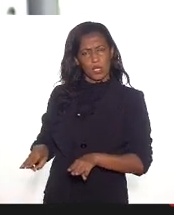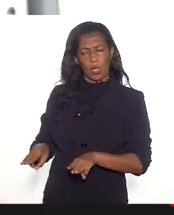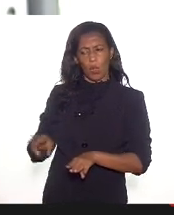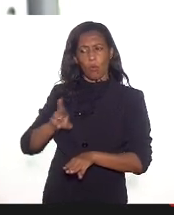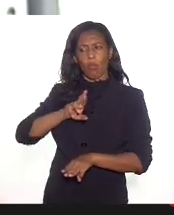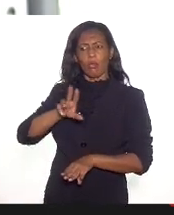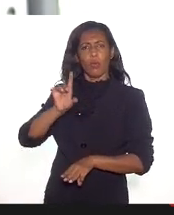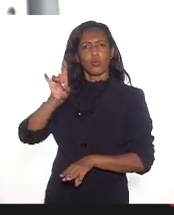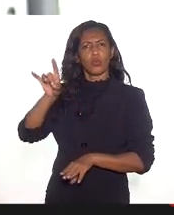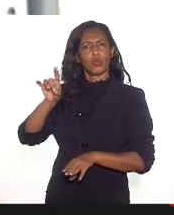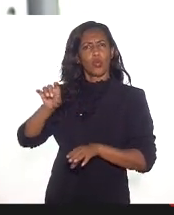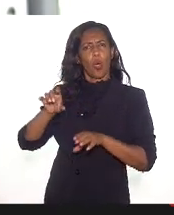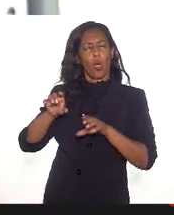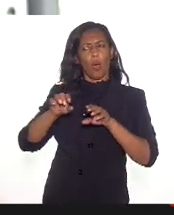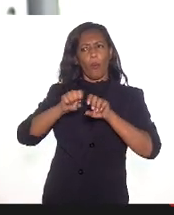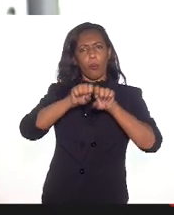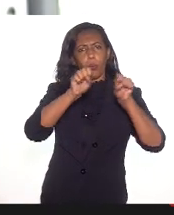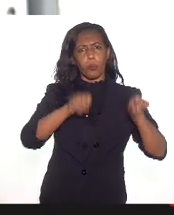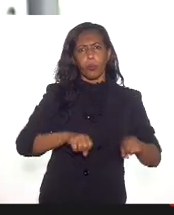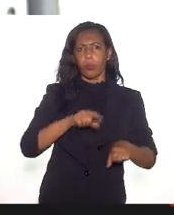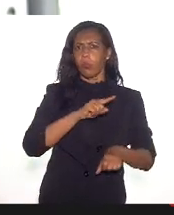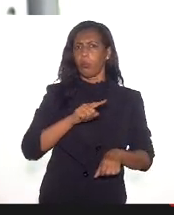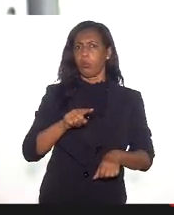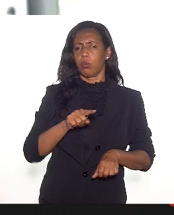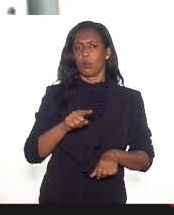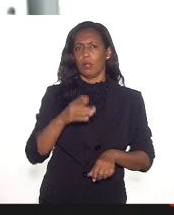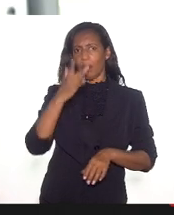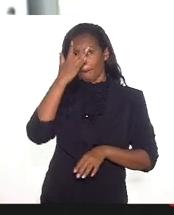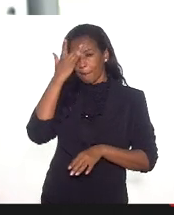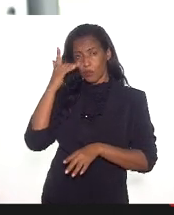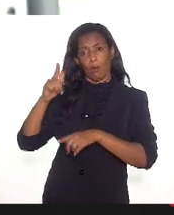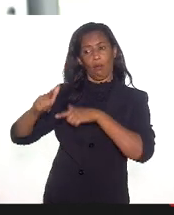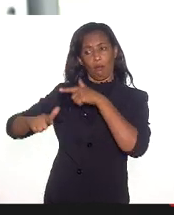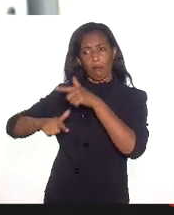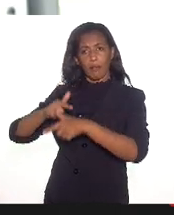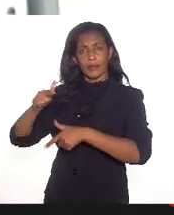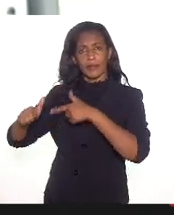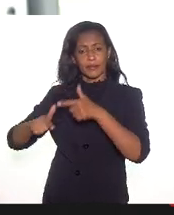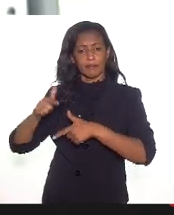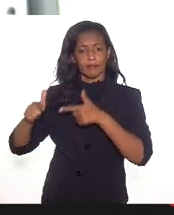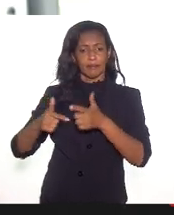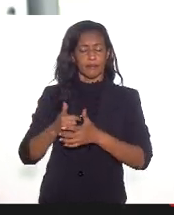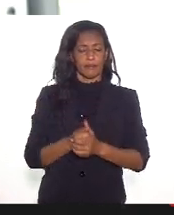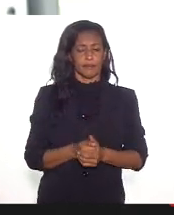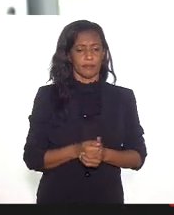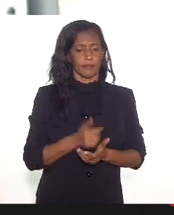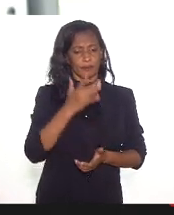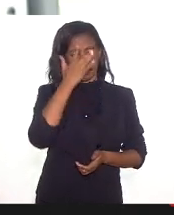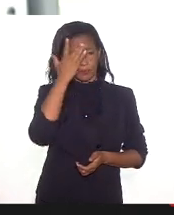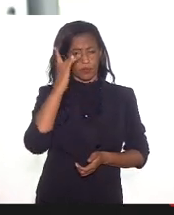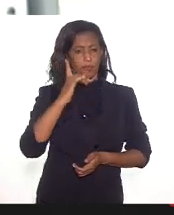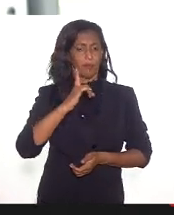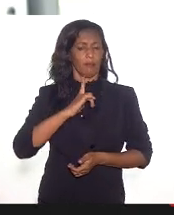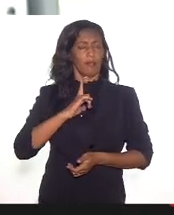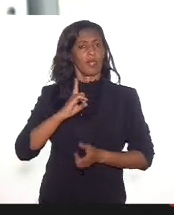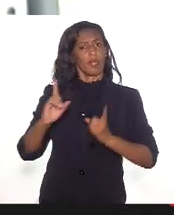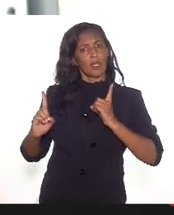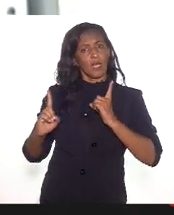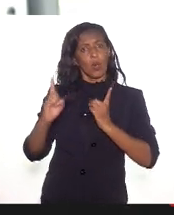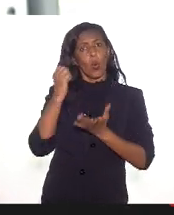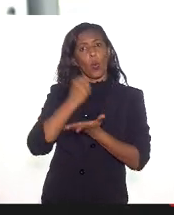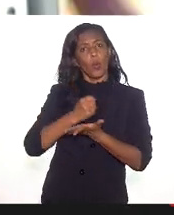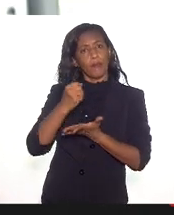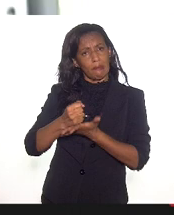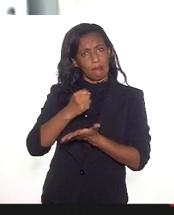os servidores públicos, não apenas aqueles que têm um contrato